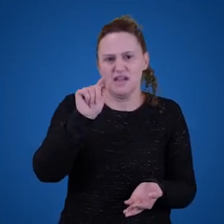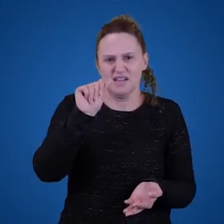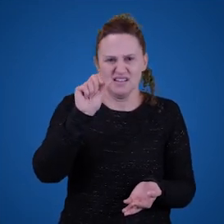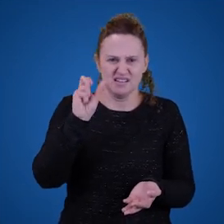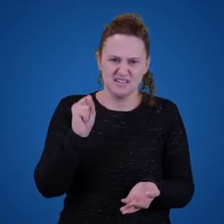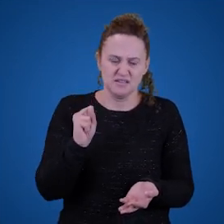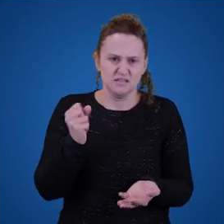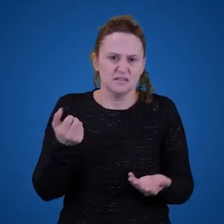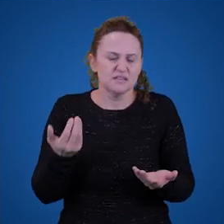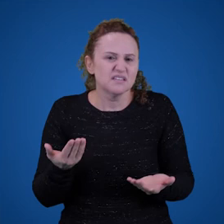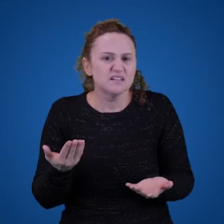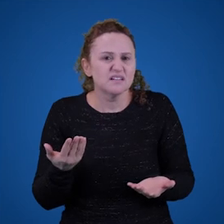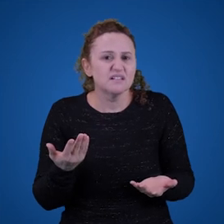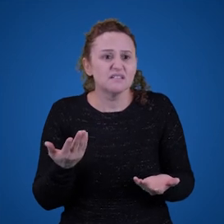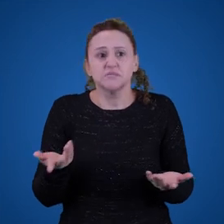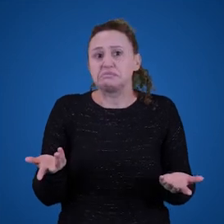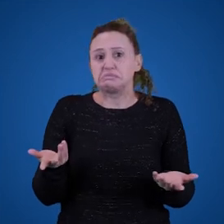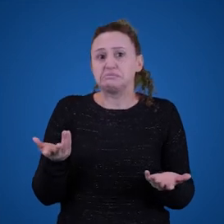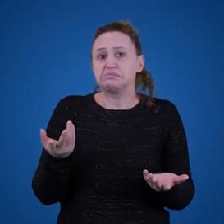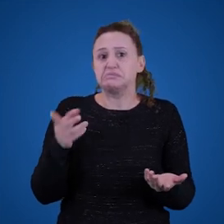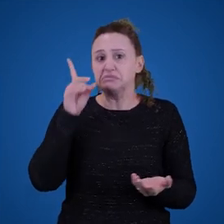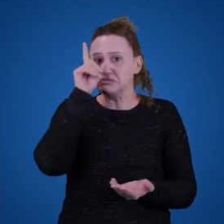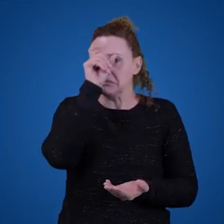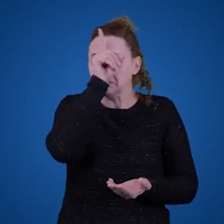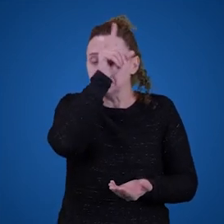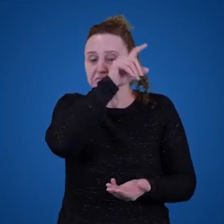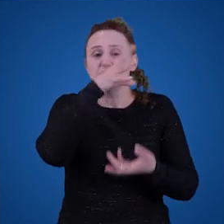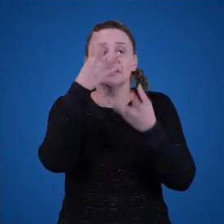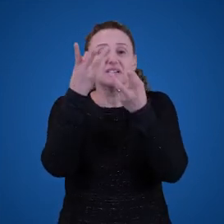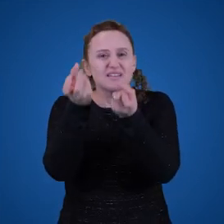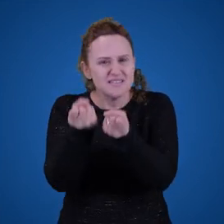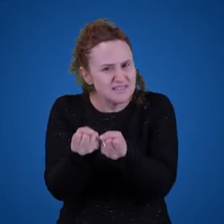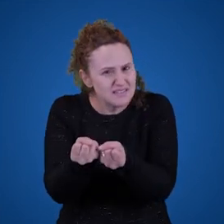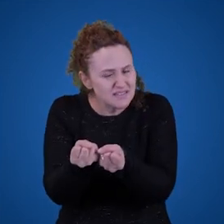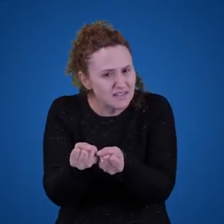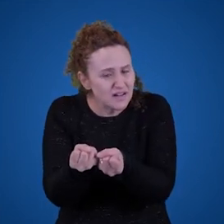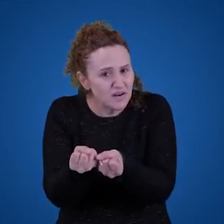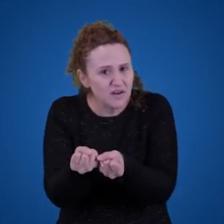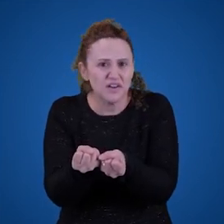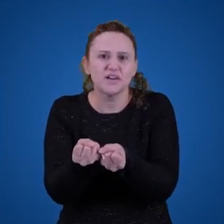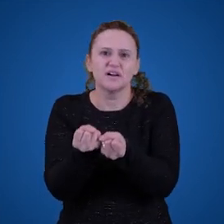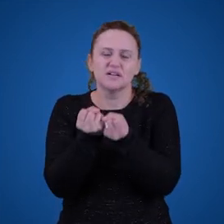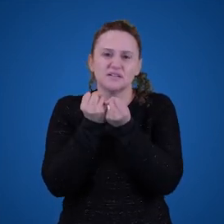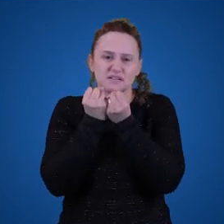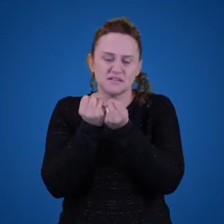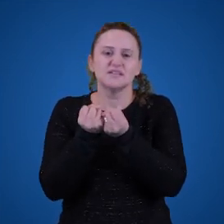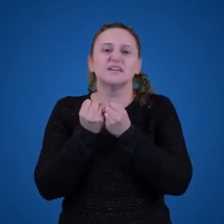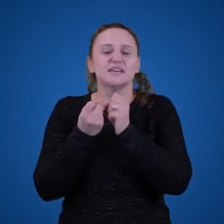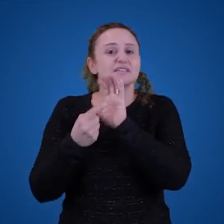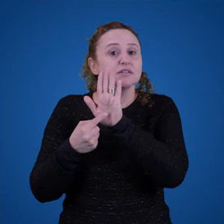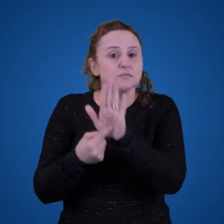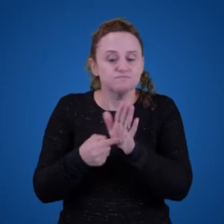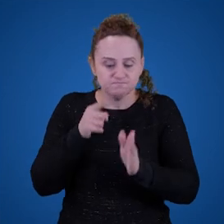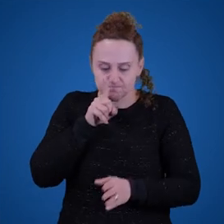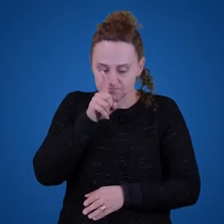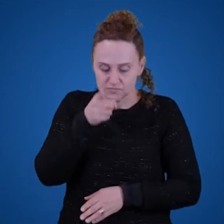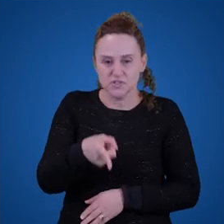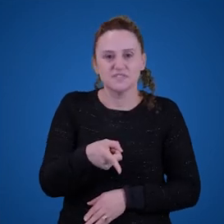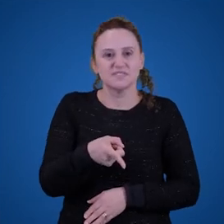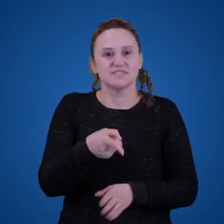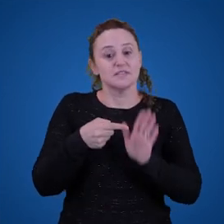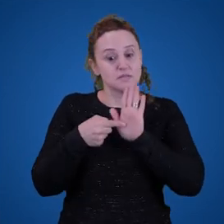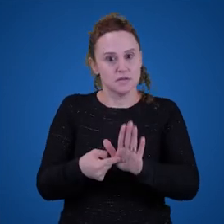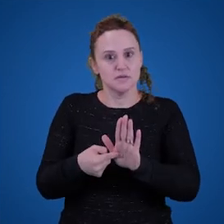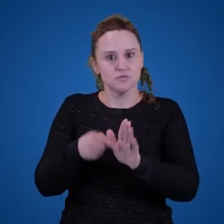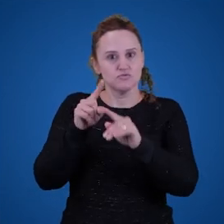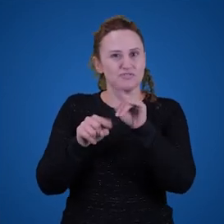difícil de aceitar que o nome Pegasus está apontando para um objeto, certo? Porque Pegasus parece não ser